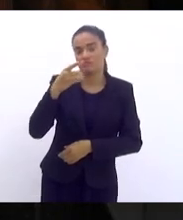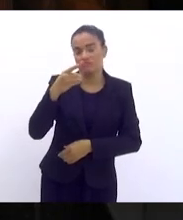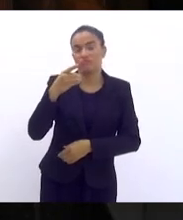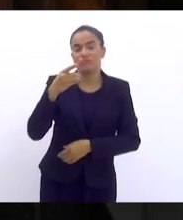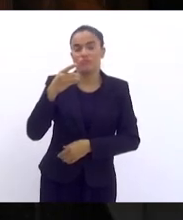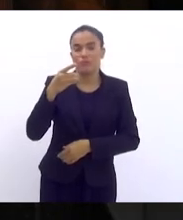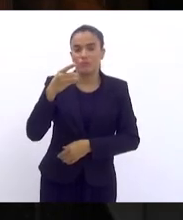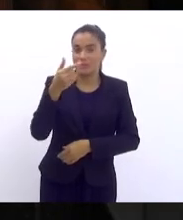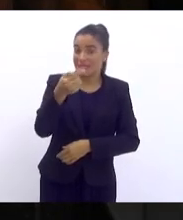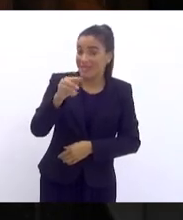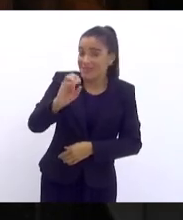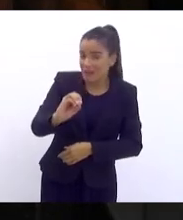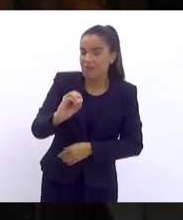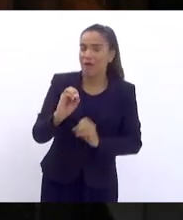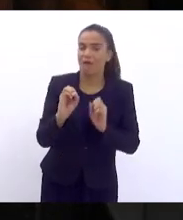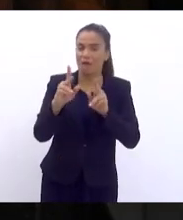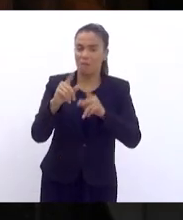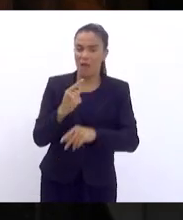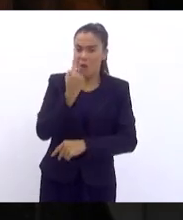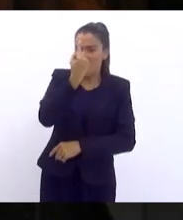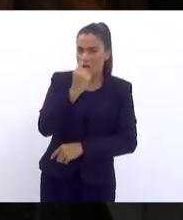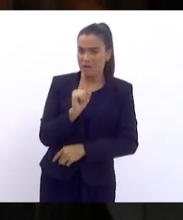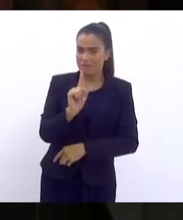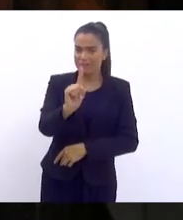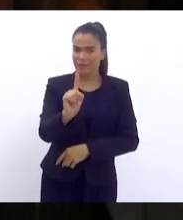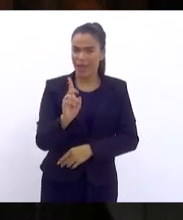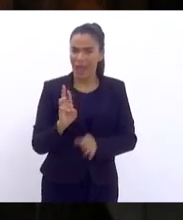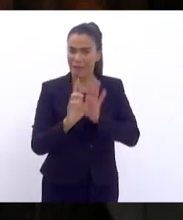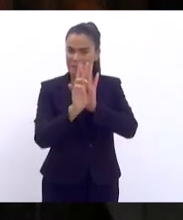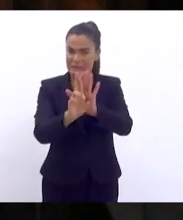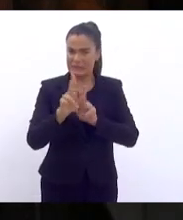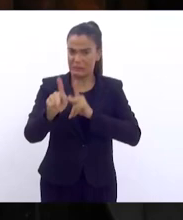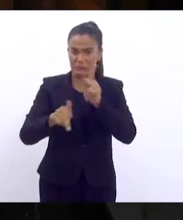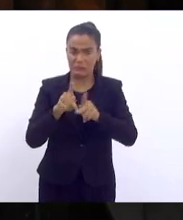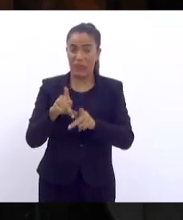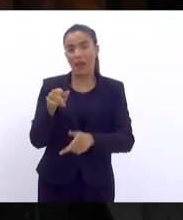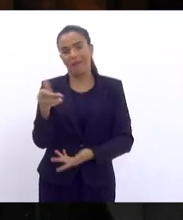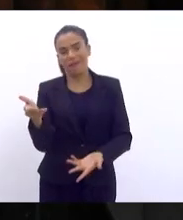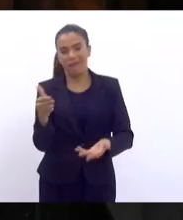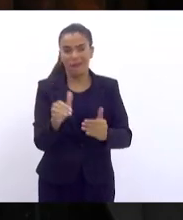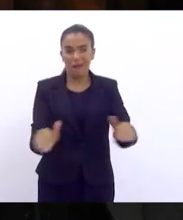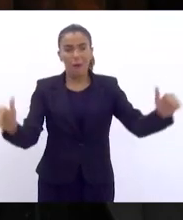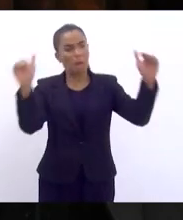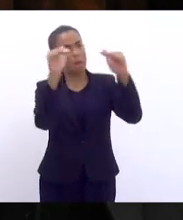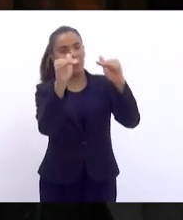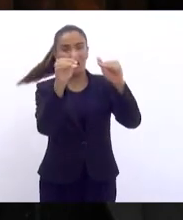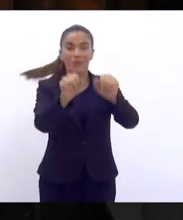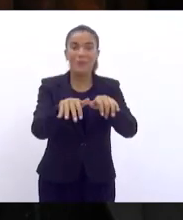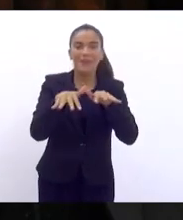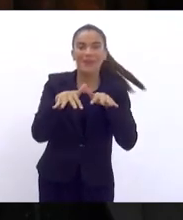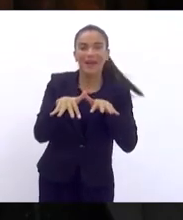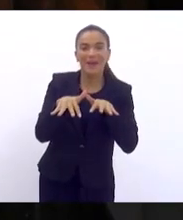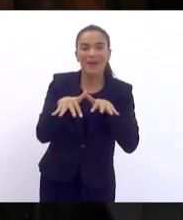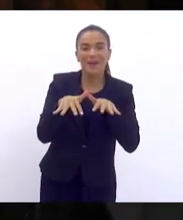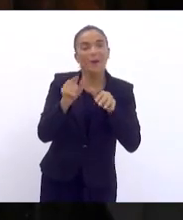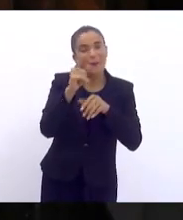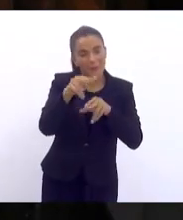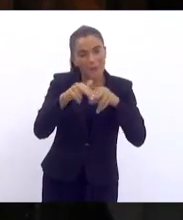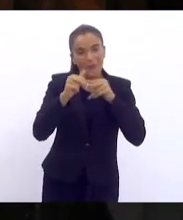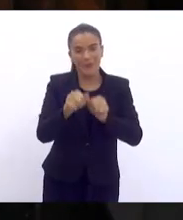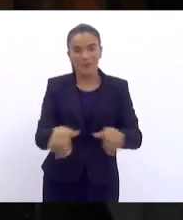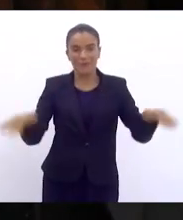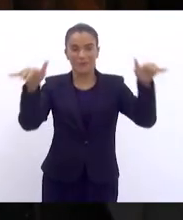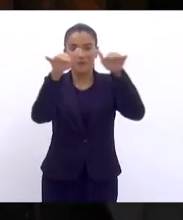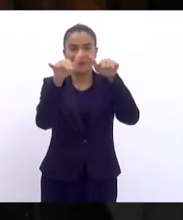E não cada um de nós individualmente. Daí a soberania do plenário, que é a soberania